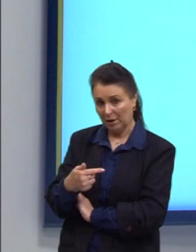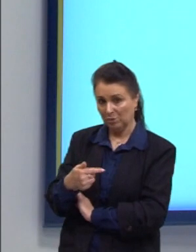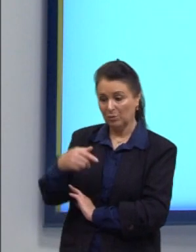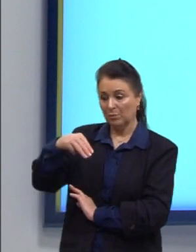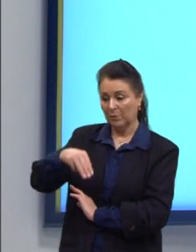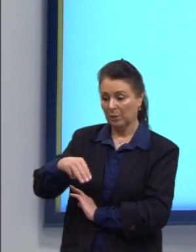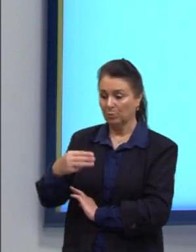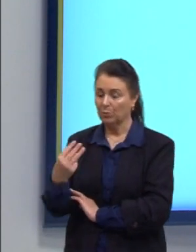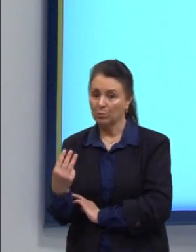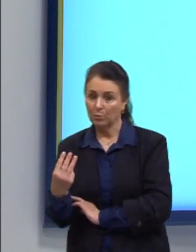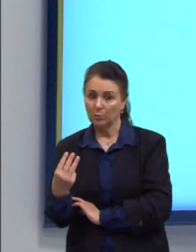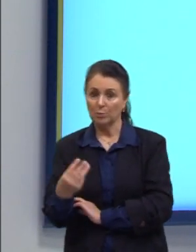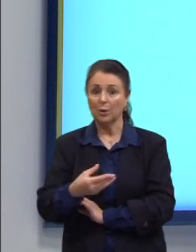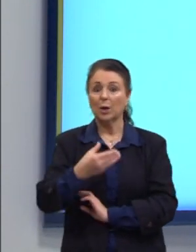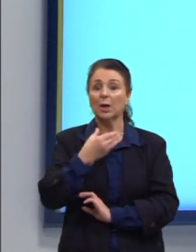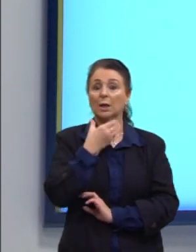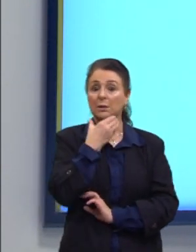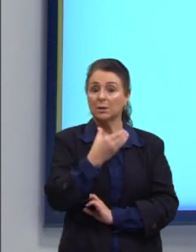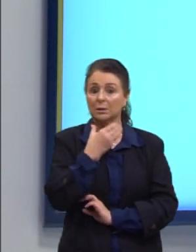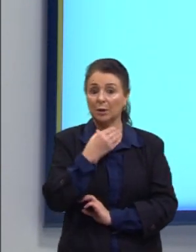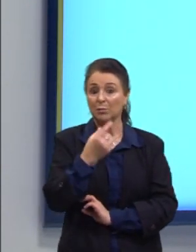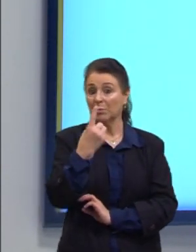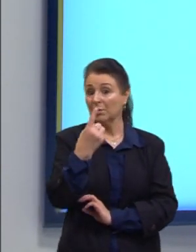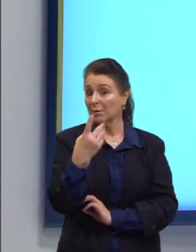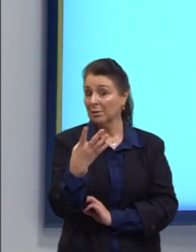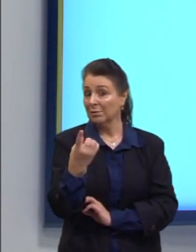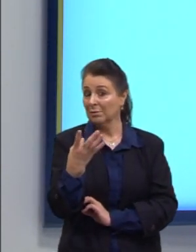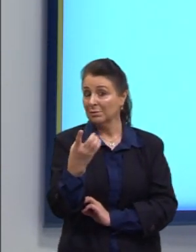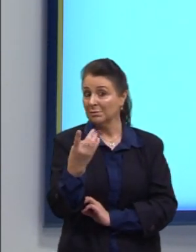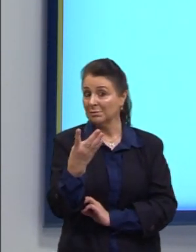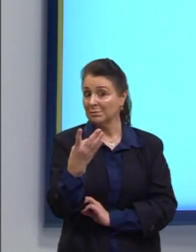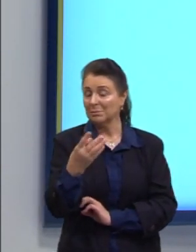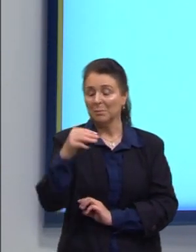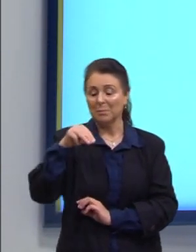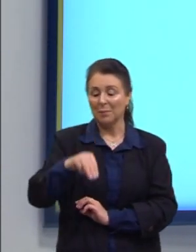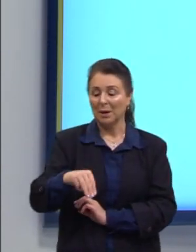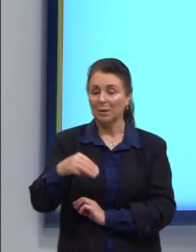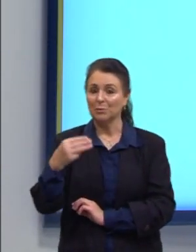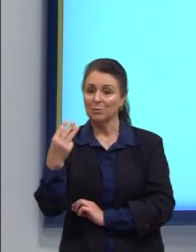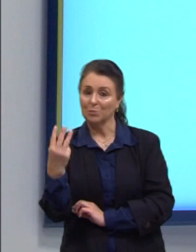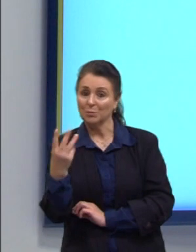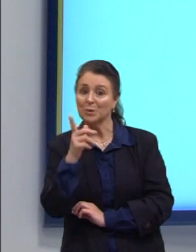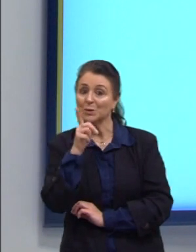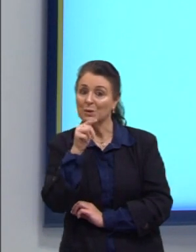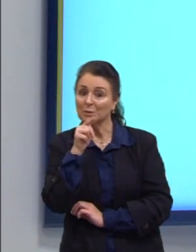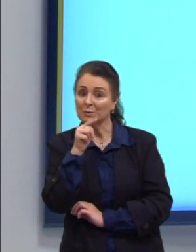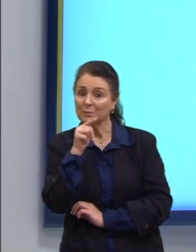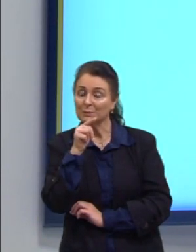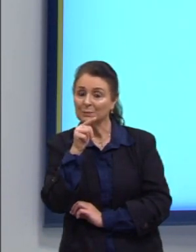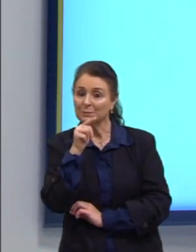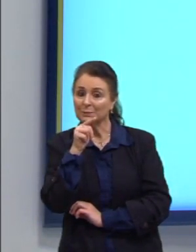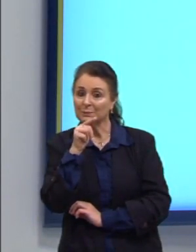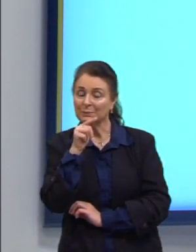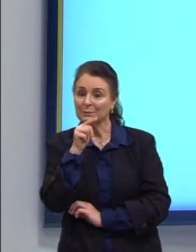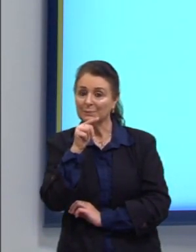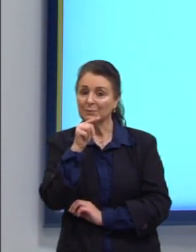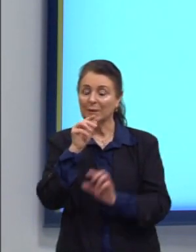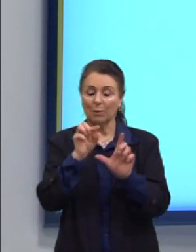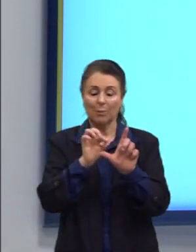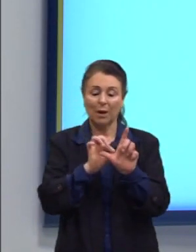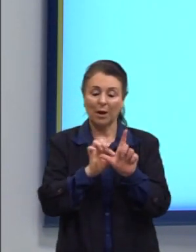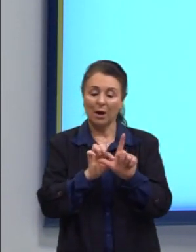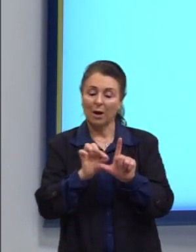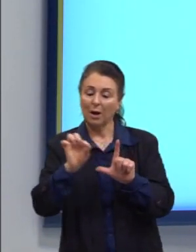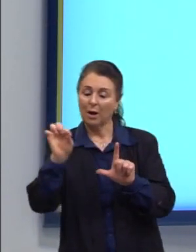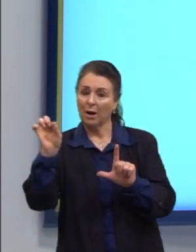cúbicos, em dezembro foi gasto 14. Então, 14 metros cúbicos de água. A nossa semirreta, ela